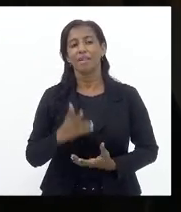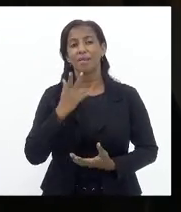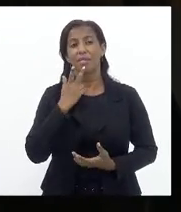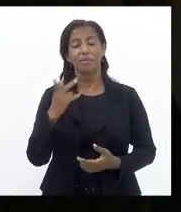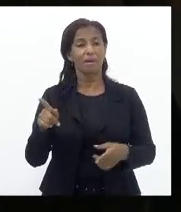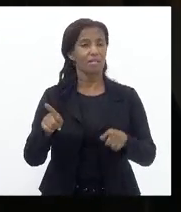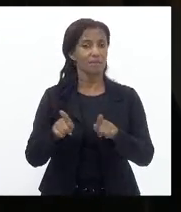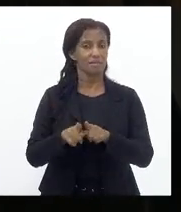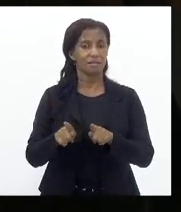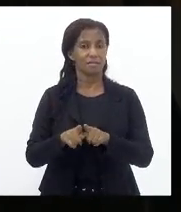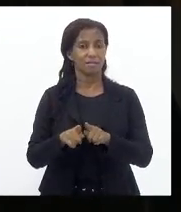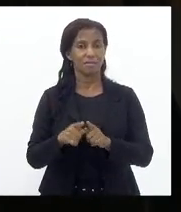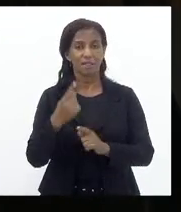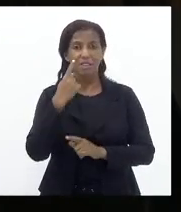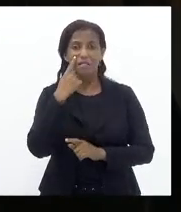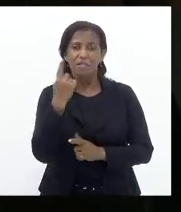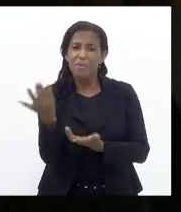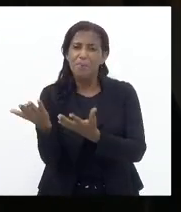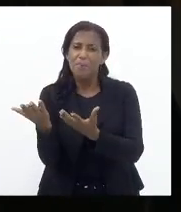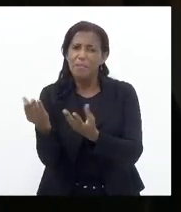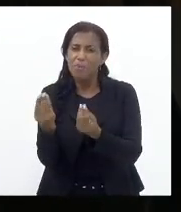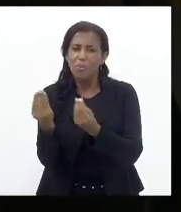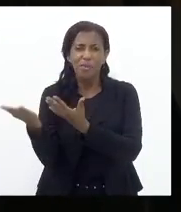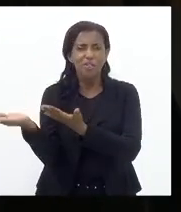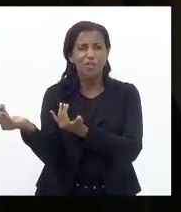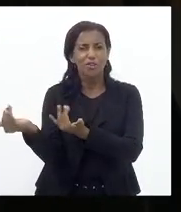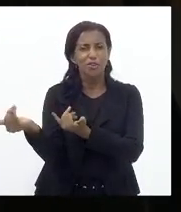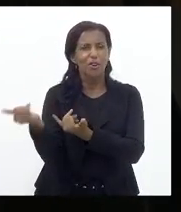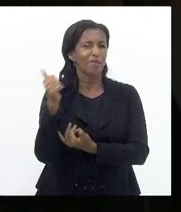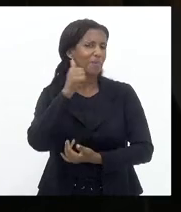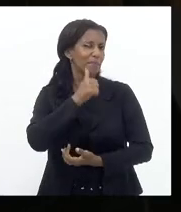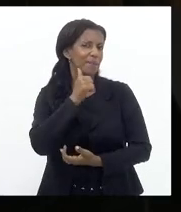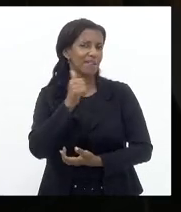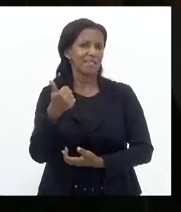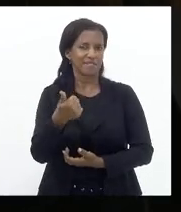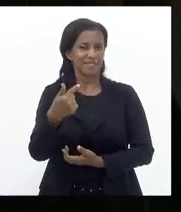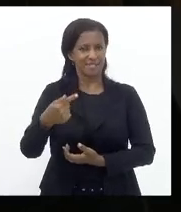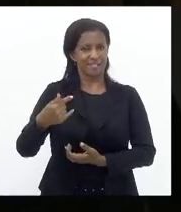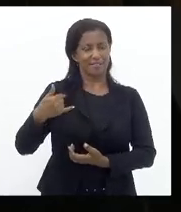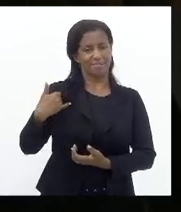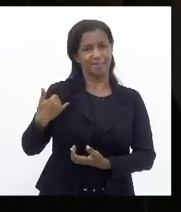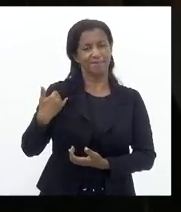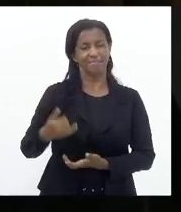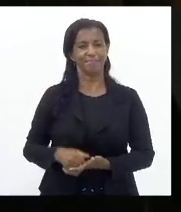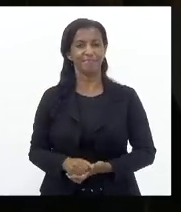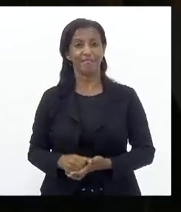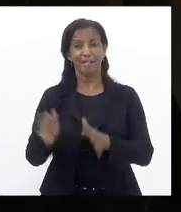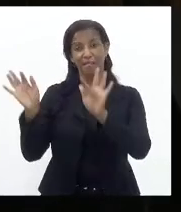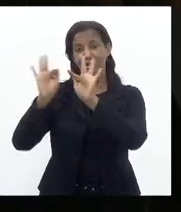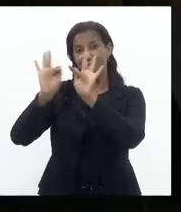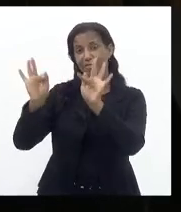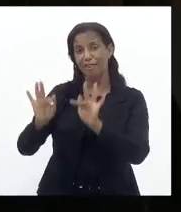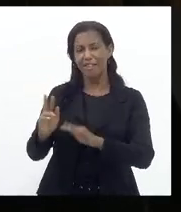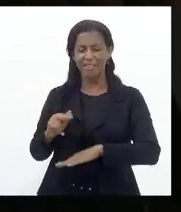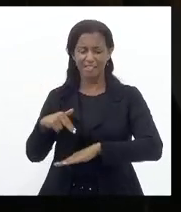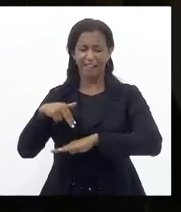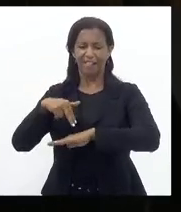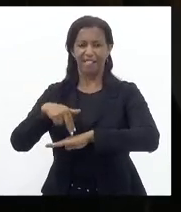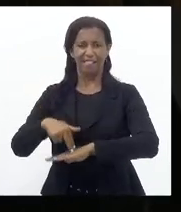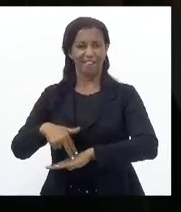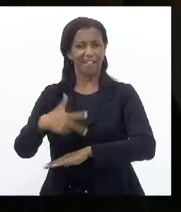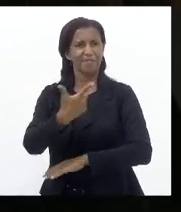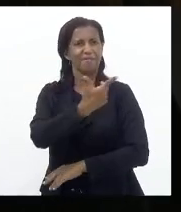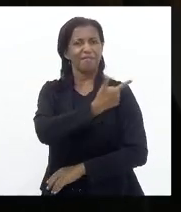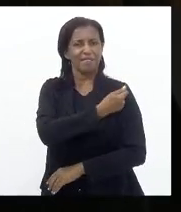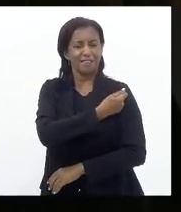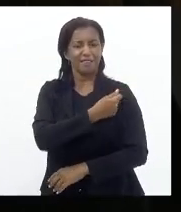Que Vi muitas jovens Não é? Meninas De 17 anos Felizes Por estarem Tomando A primeira